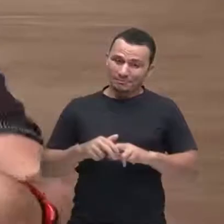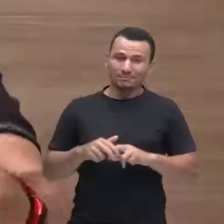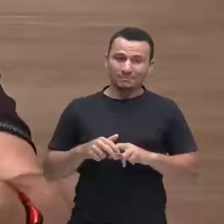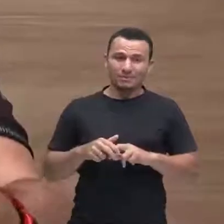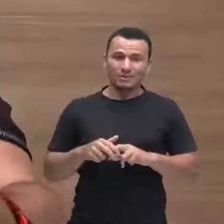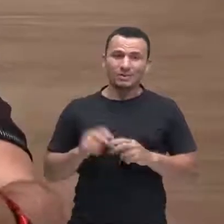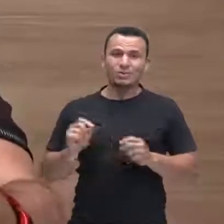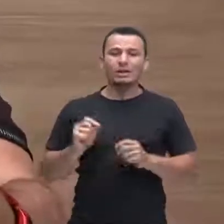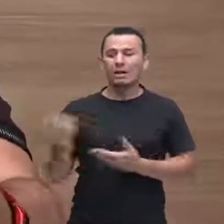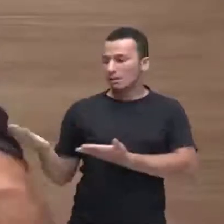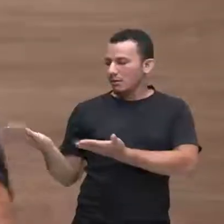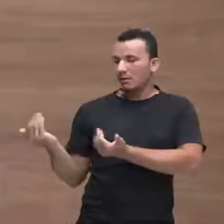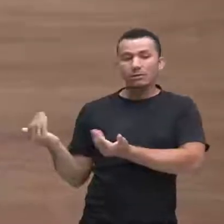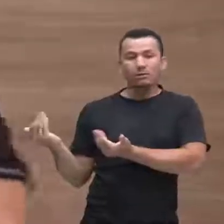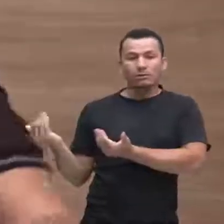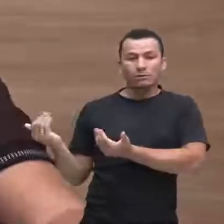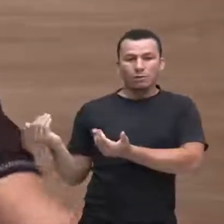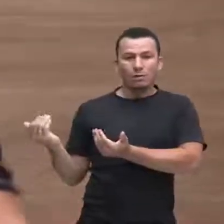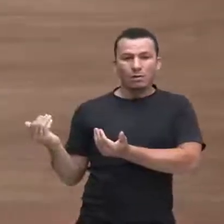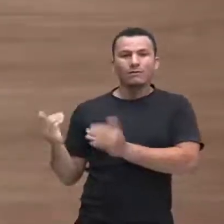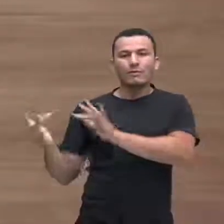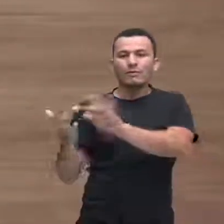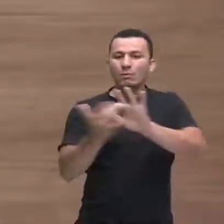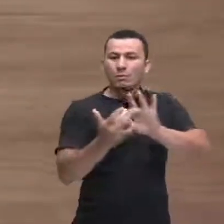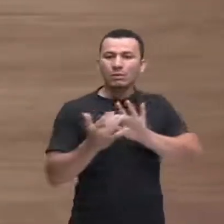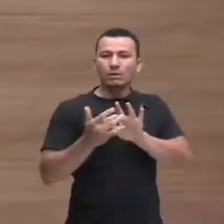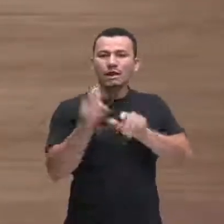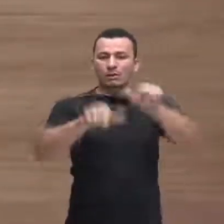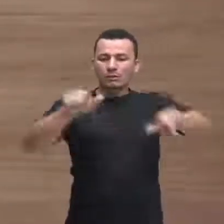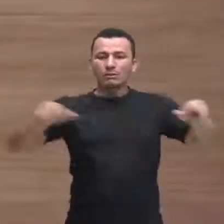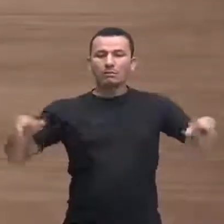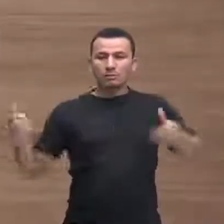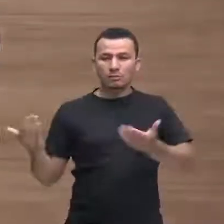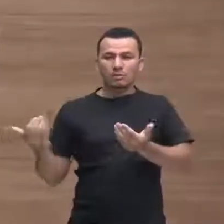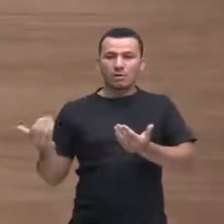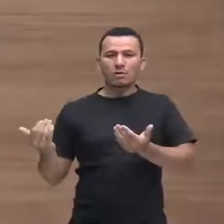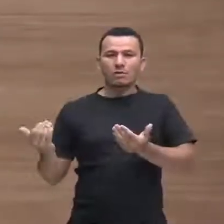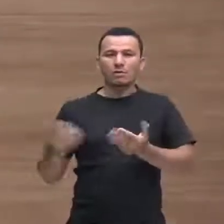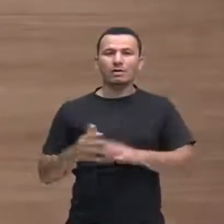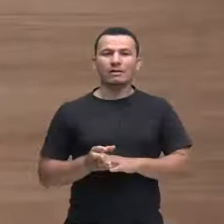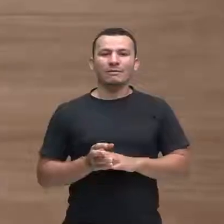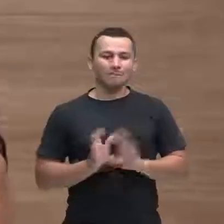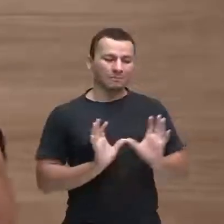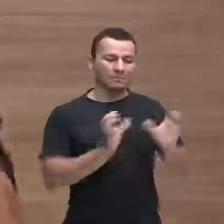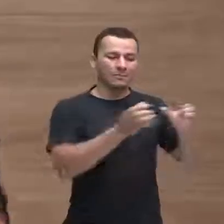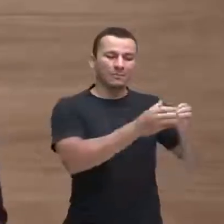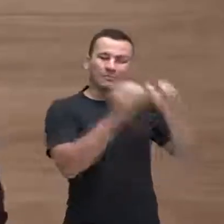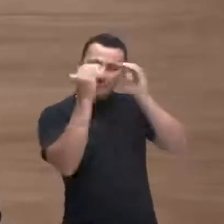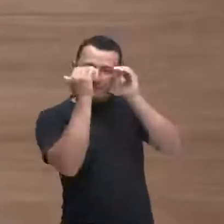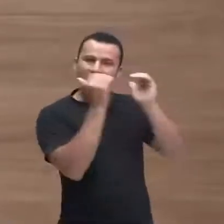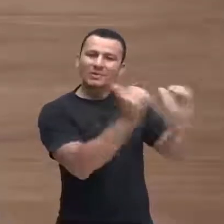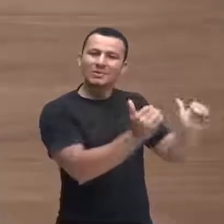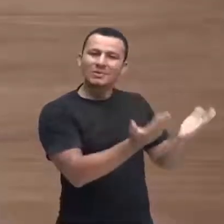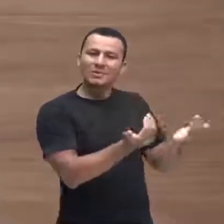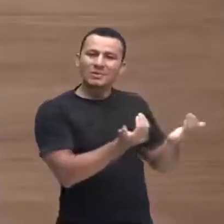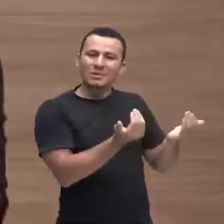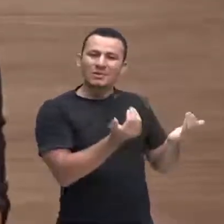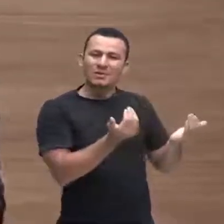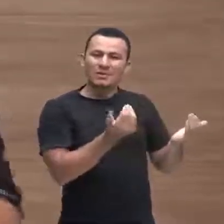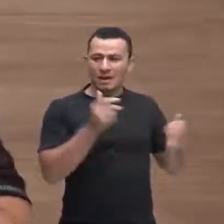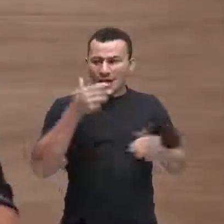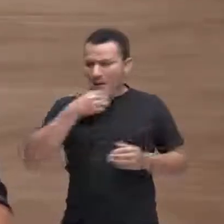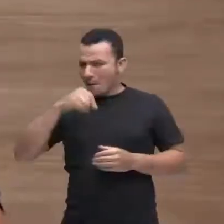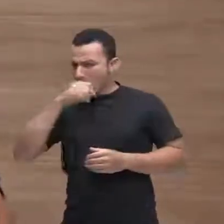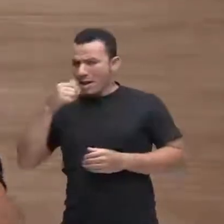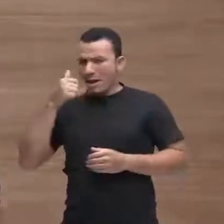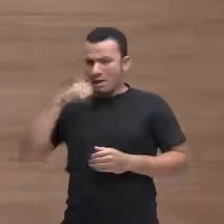leva o adolescente, na sua convivência com outros adolescentes, a escutar sua tribo. Ele não escuta muito o pai e mãe, ele escuta